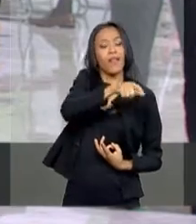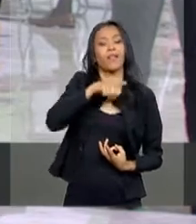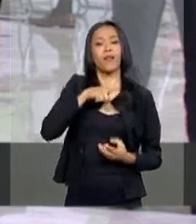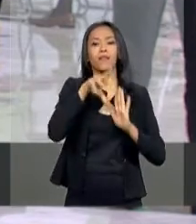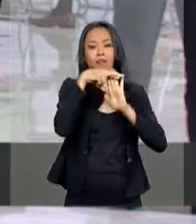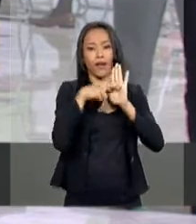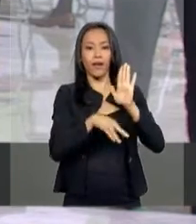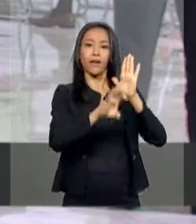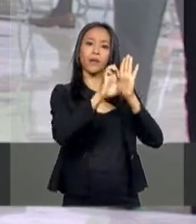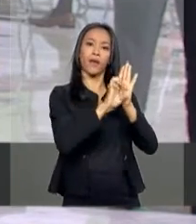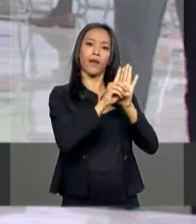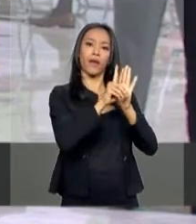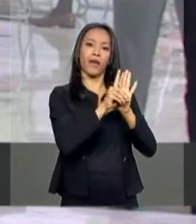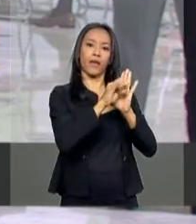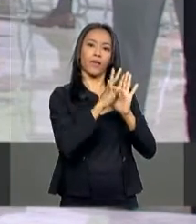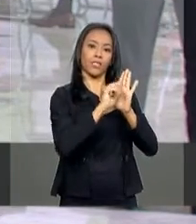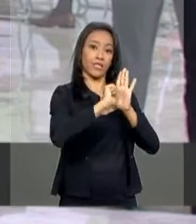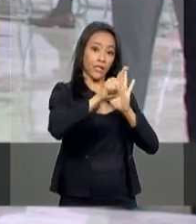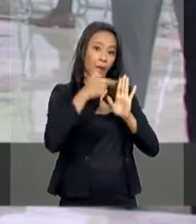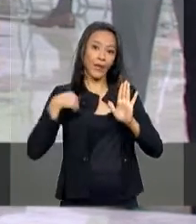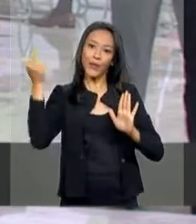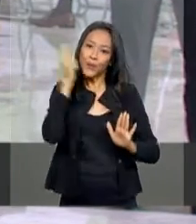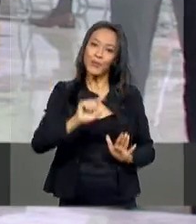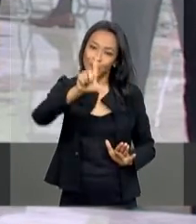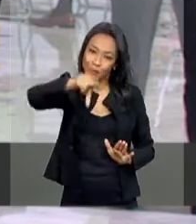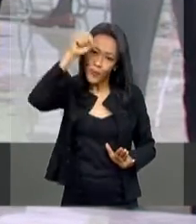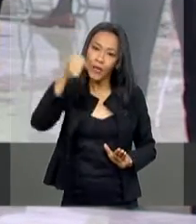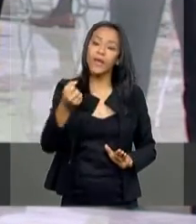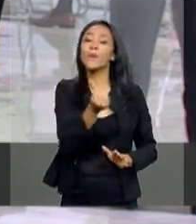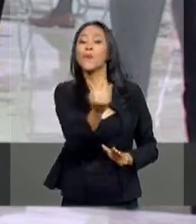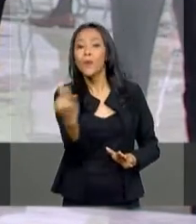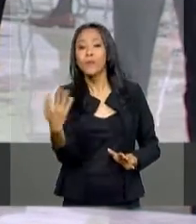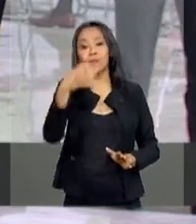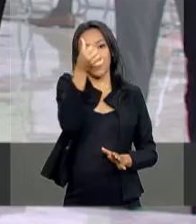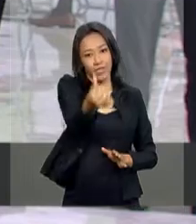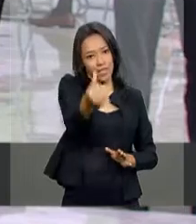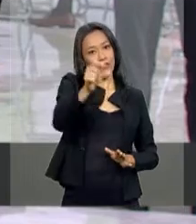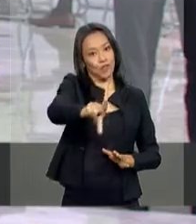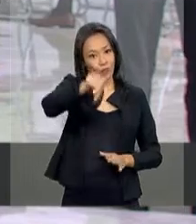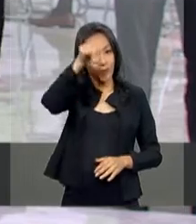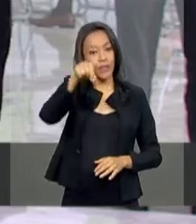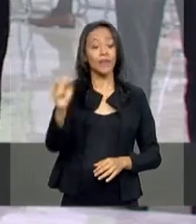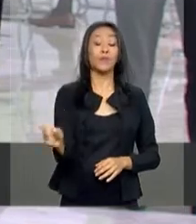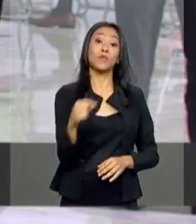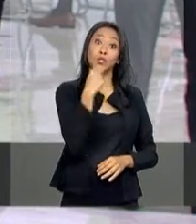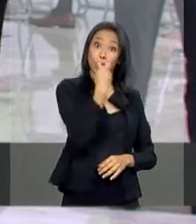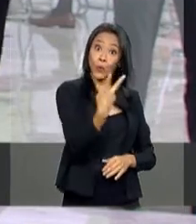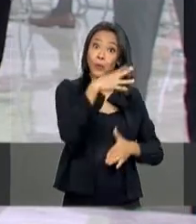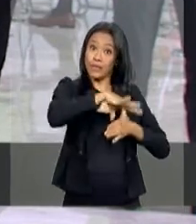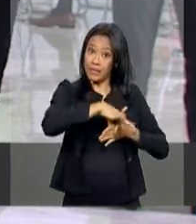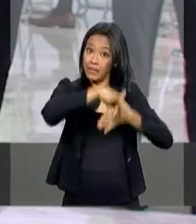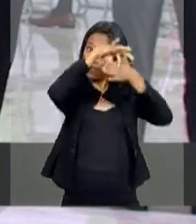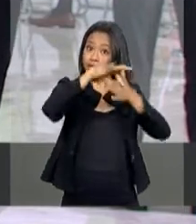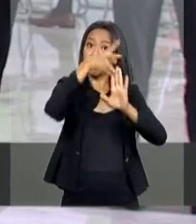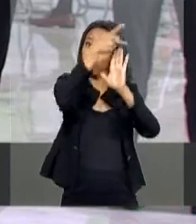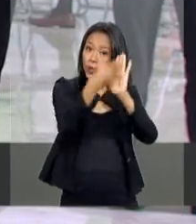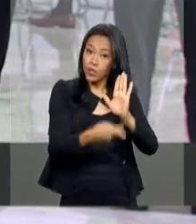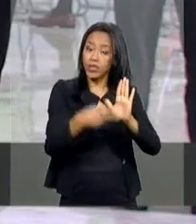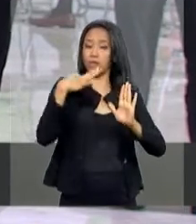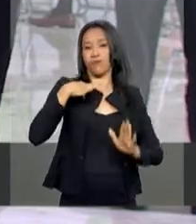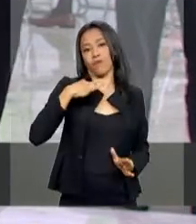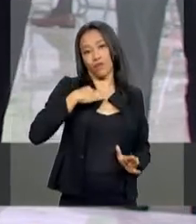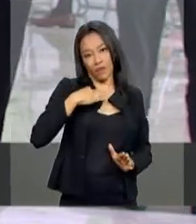edital e chegou-se então aos vencedores. São seis entidades e duas lideranças de projetos de